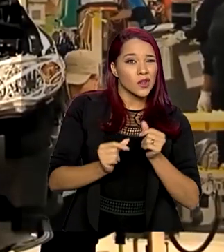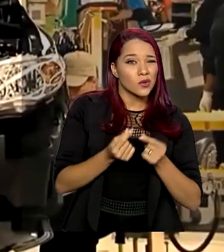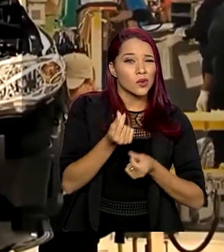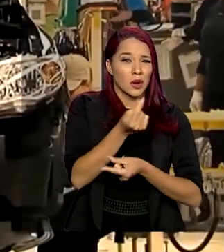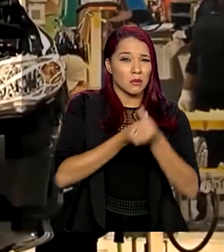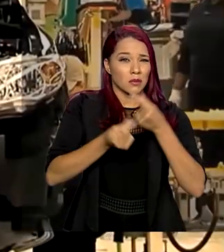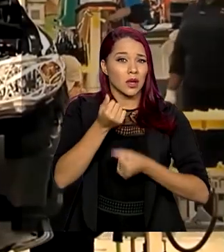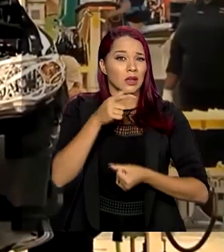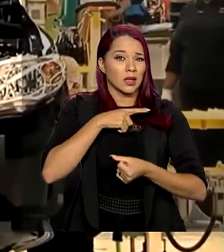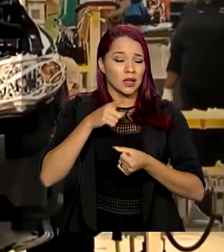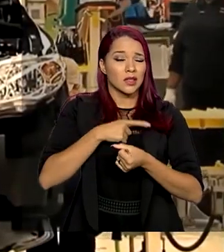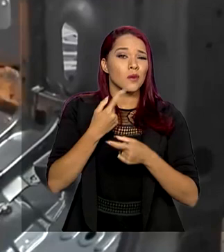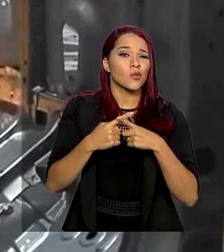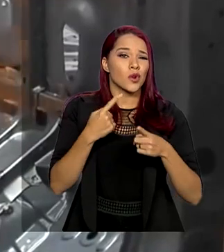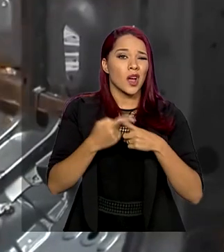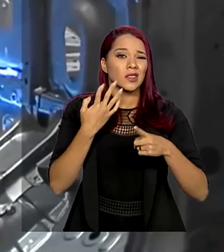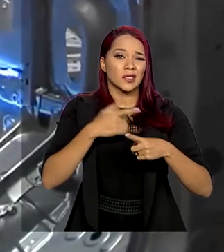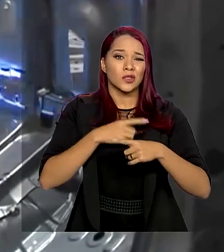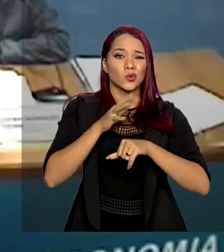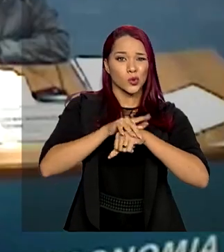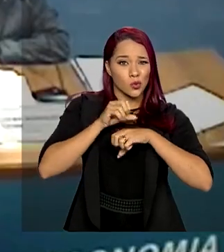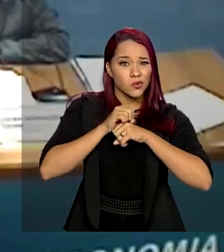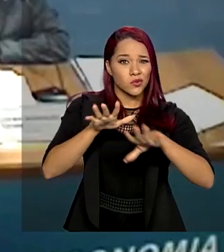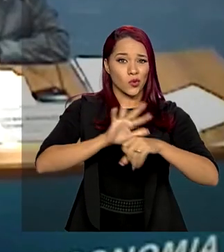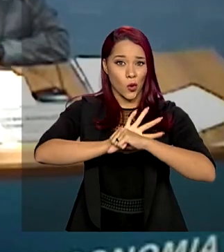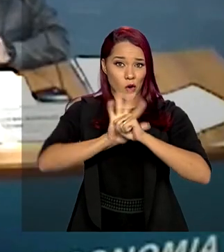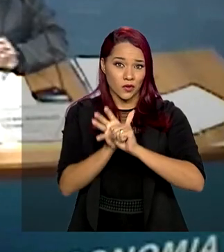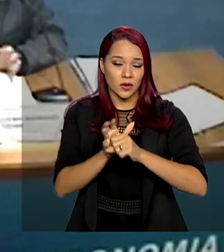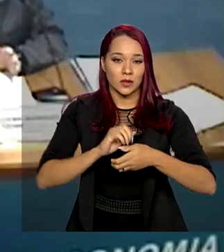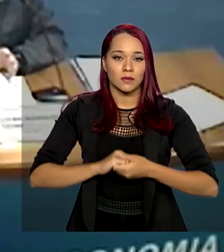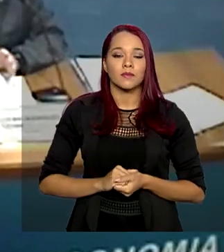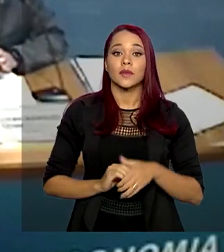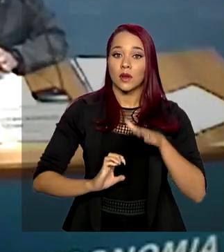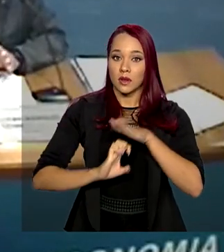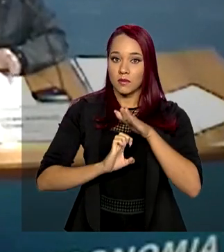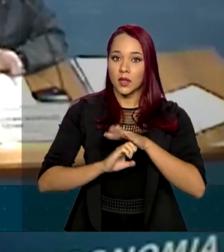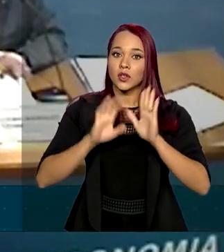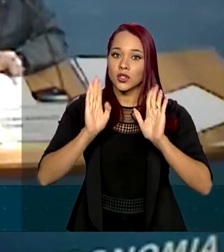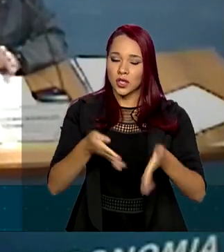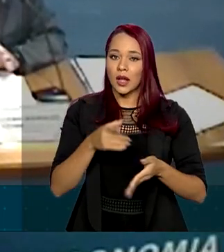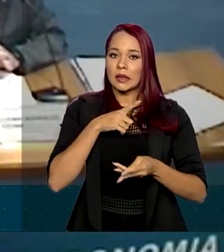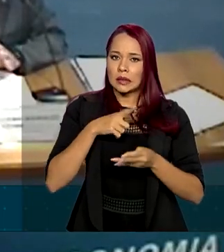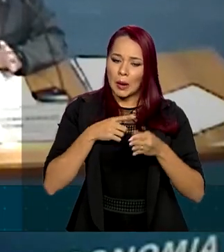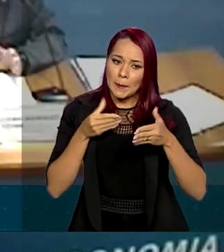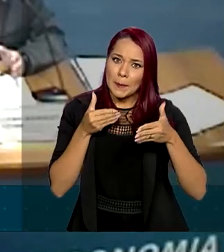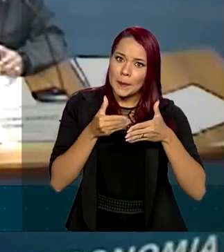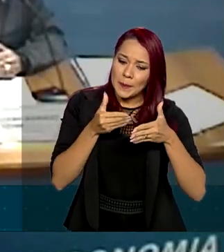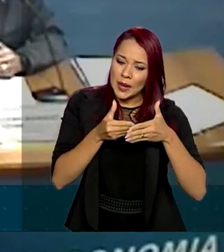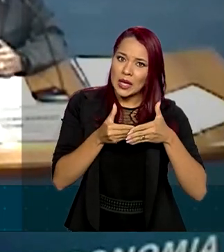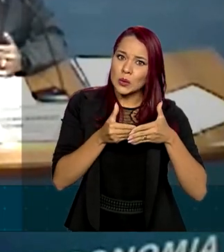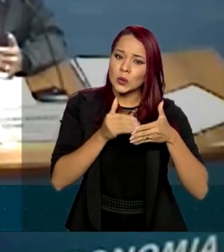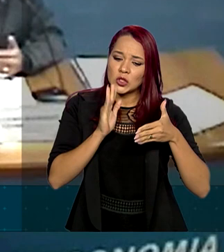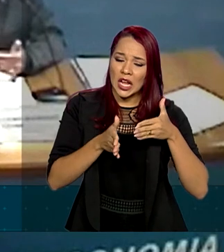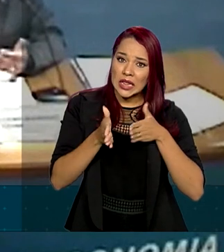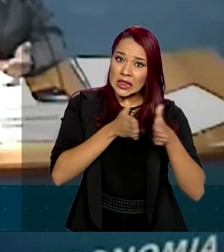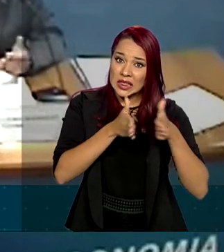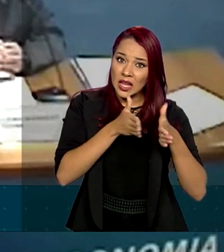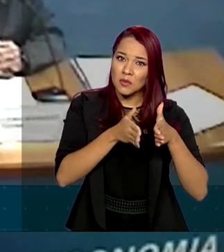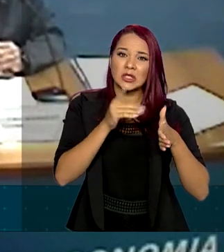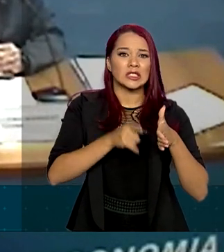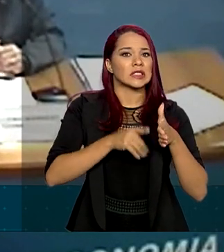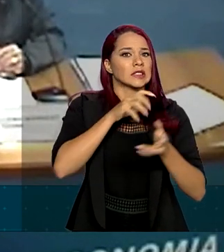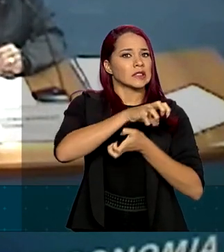pelos impactos da pandemia do novo coronavírus. As empresas já estão na eminência de um período de